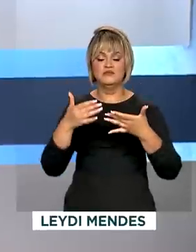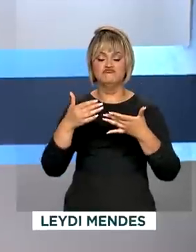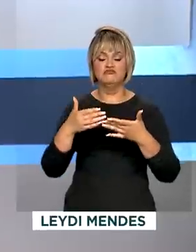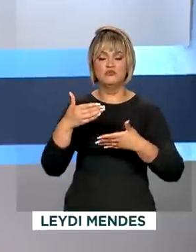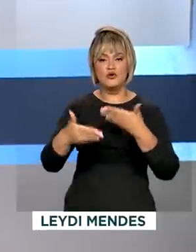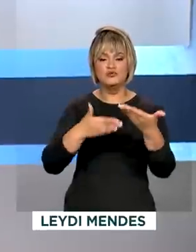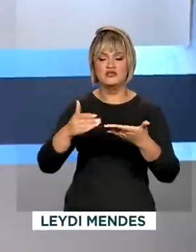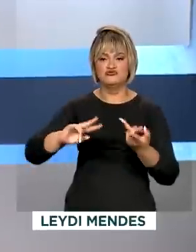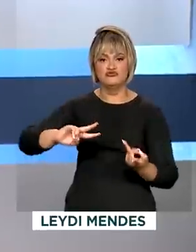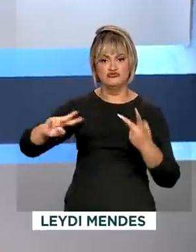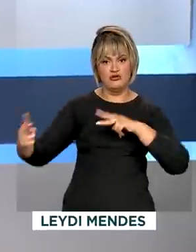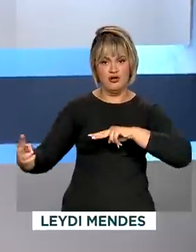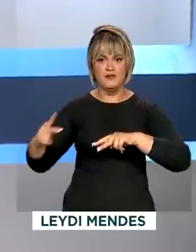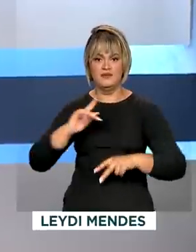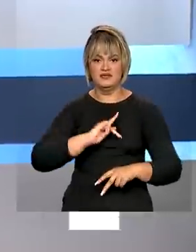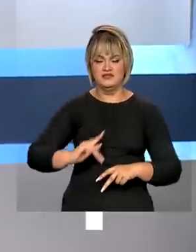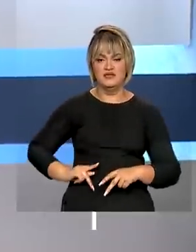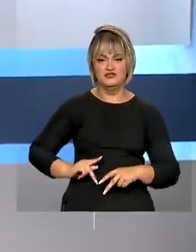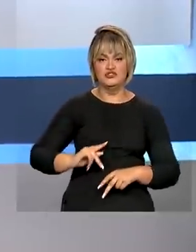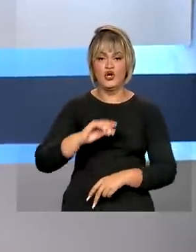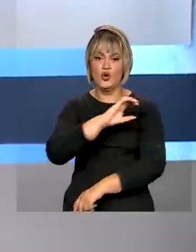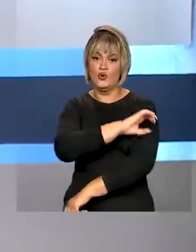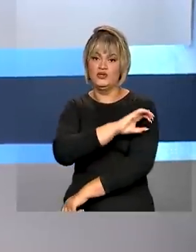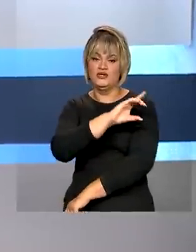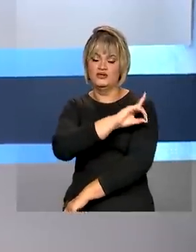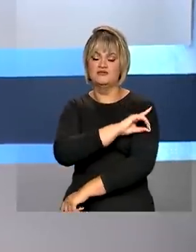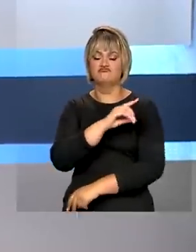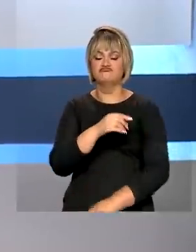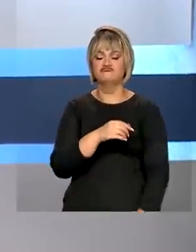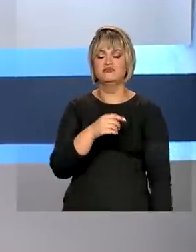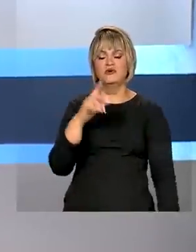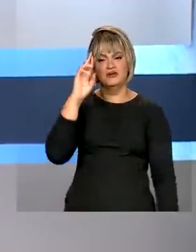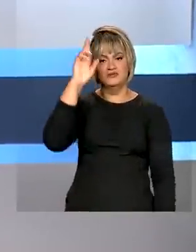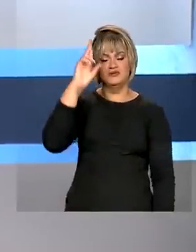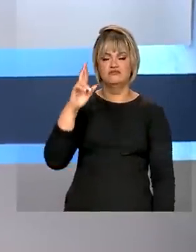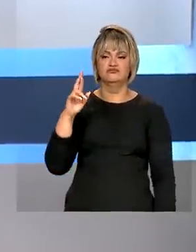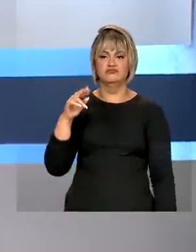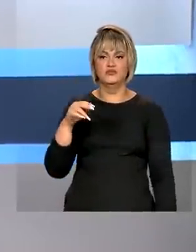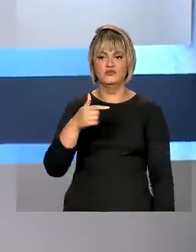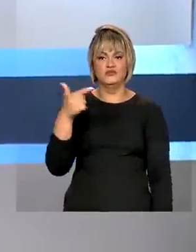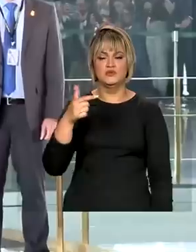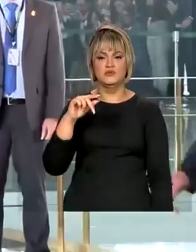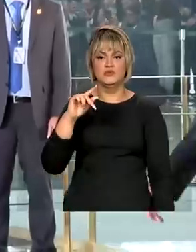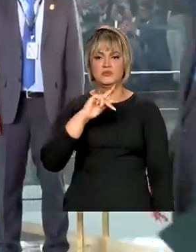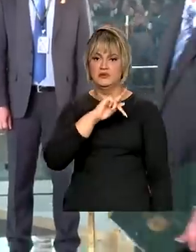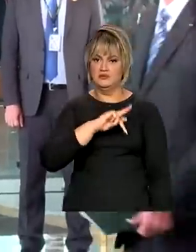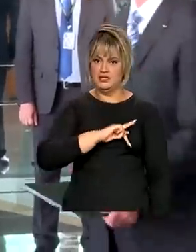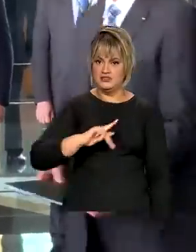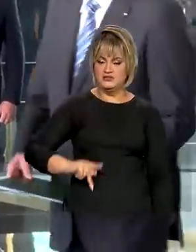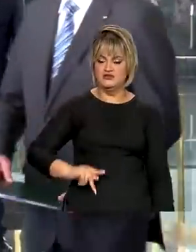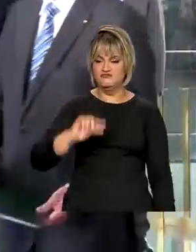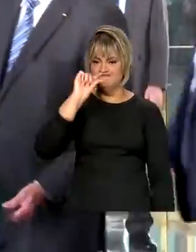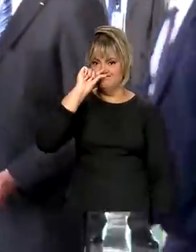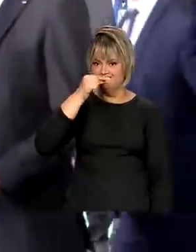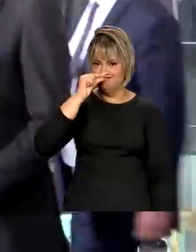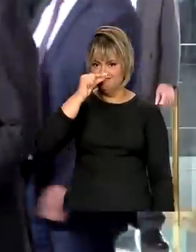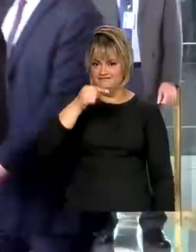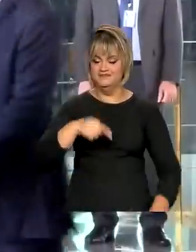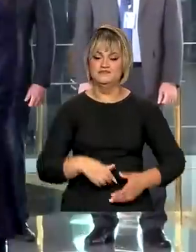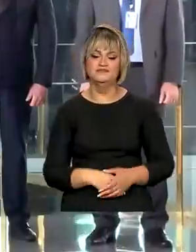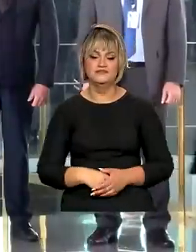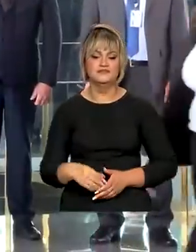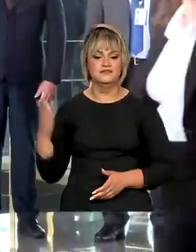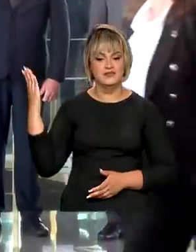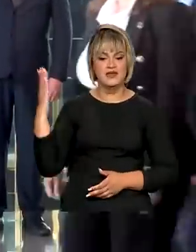transição de governo sob a coordenação do vice-presidente eleito, Geraldo Alckmin. O presidente Jair Bolsonaro